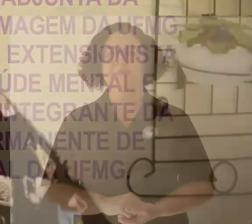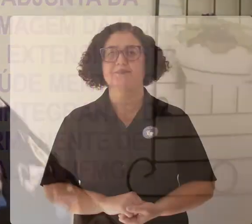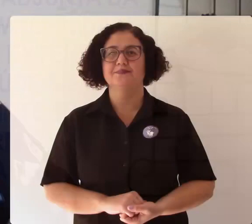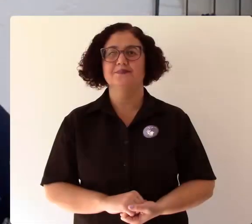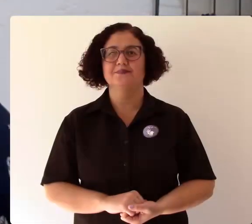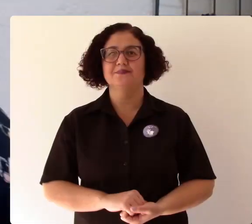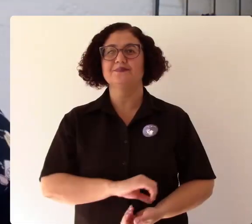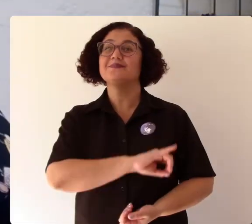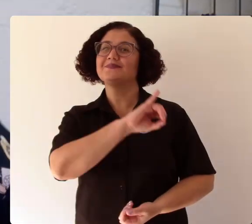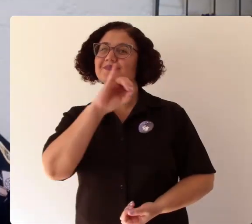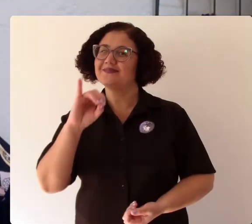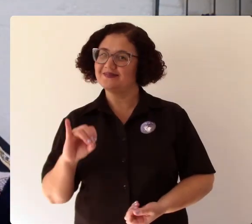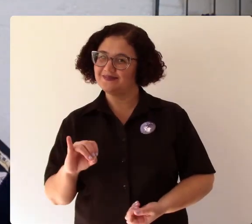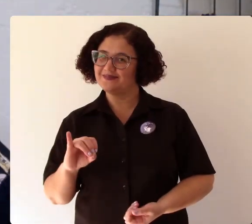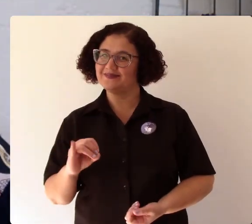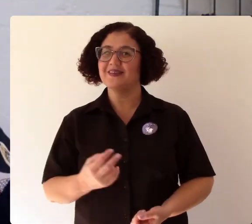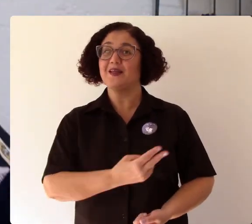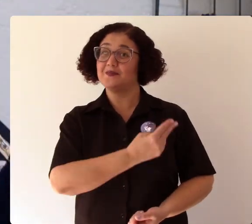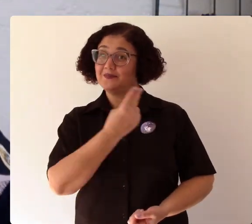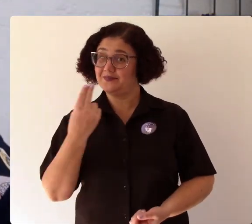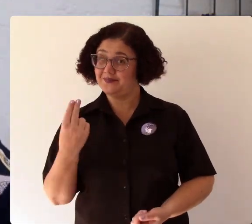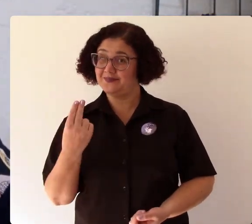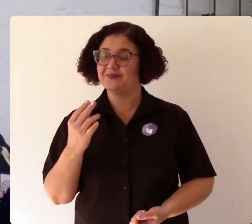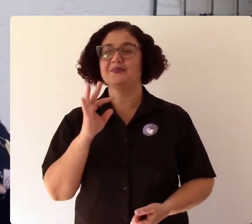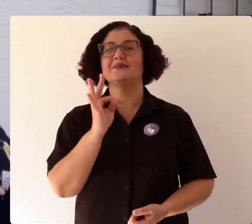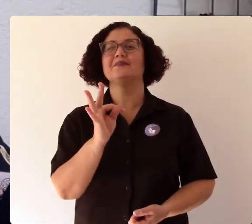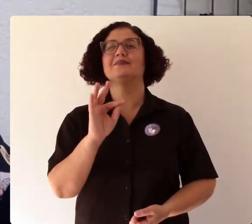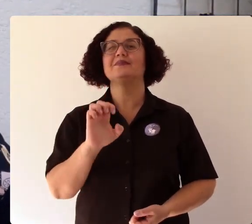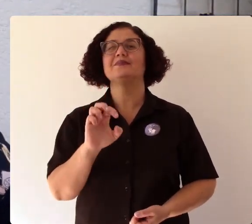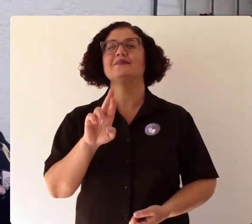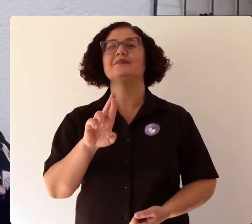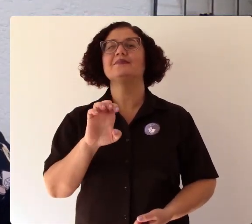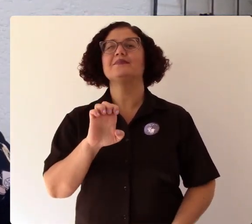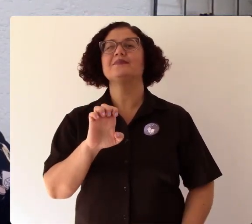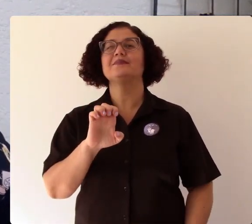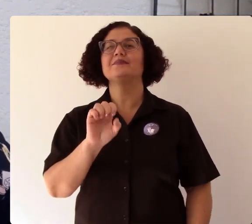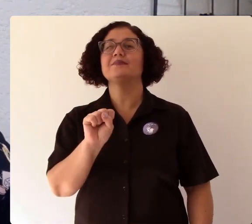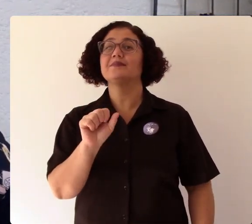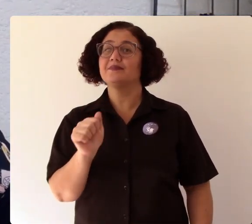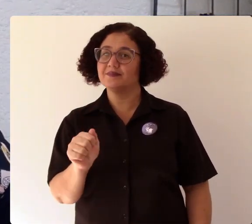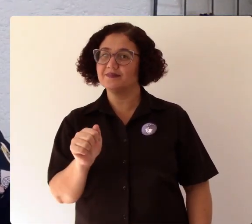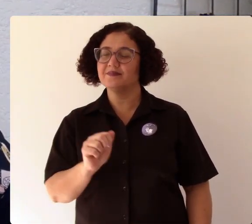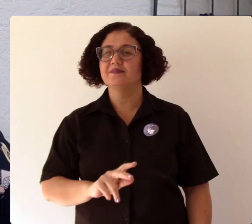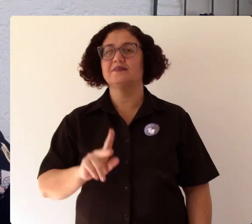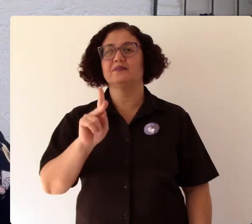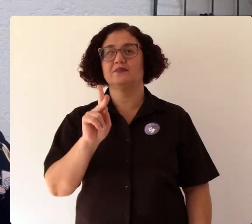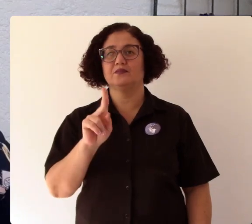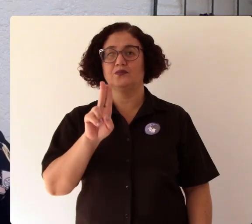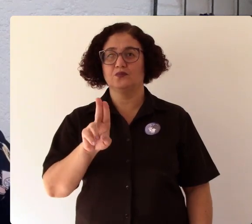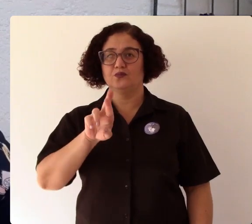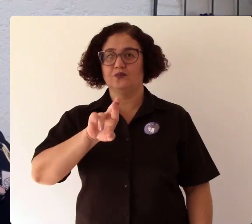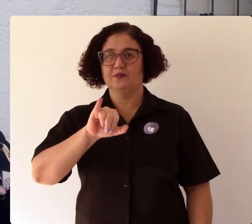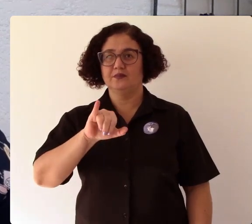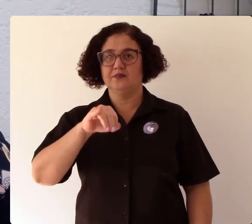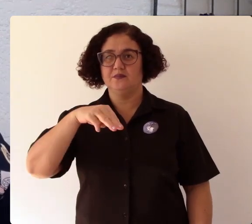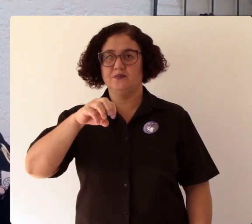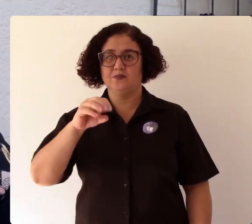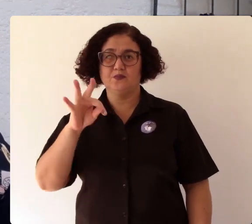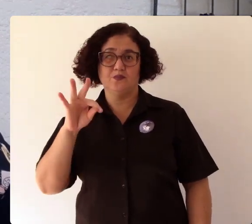Olá, eu sou Tereza Curimoto. E trago